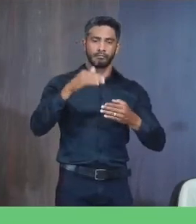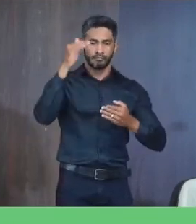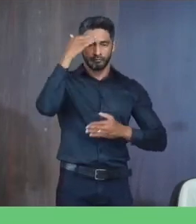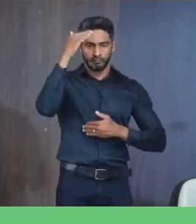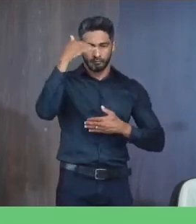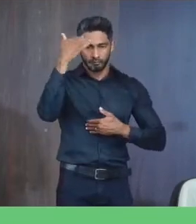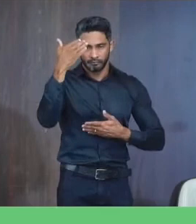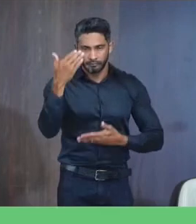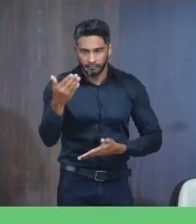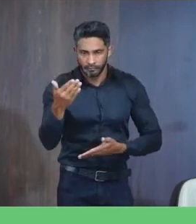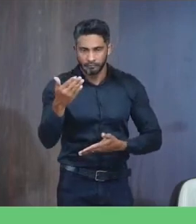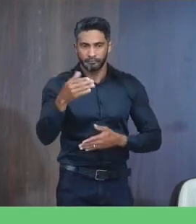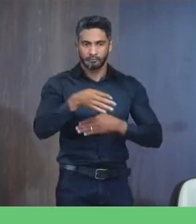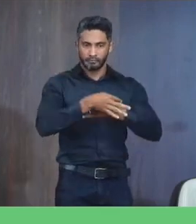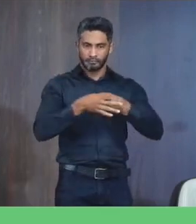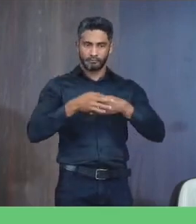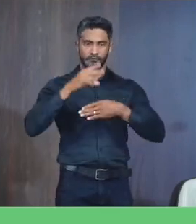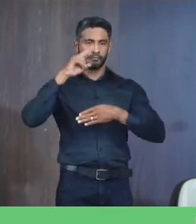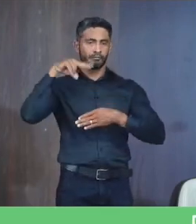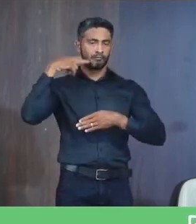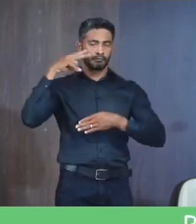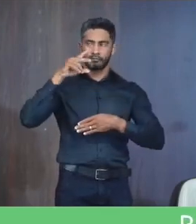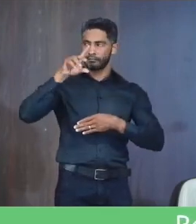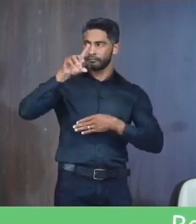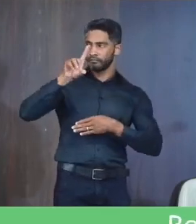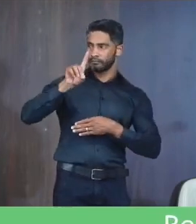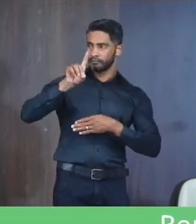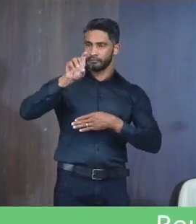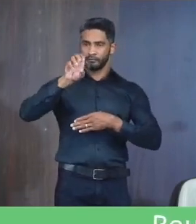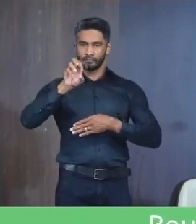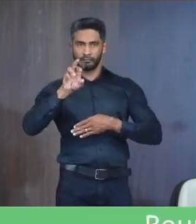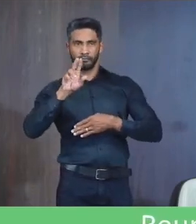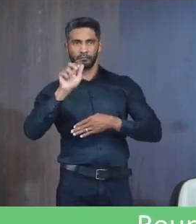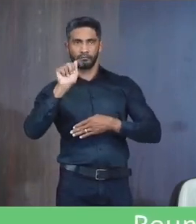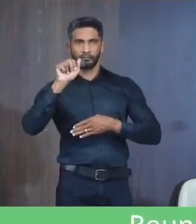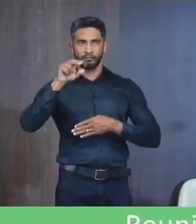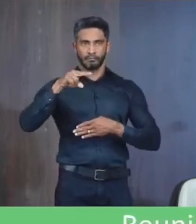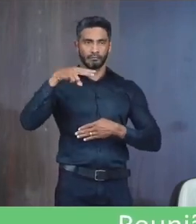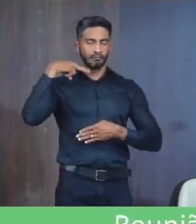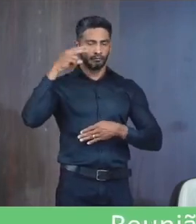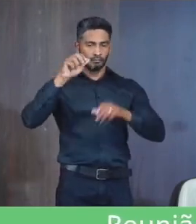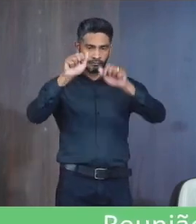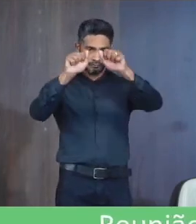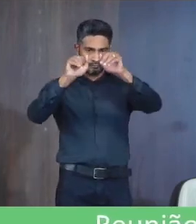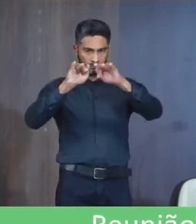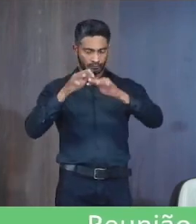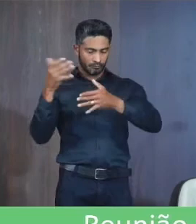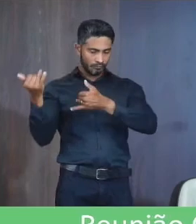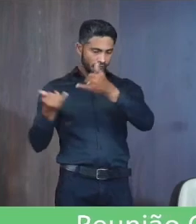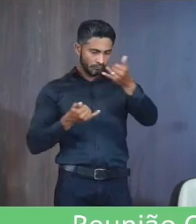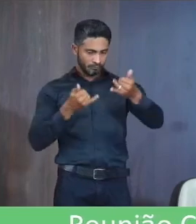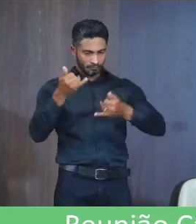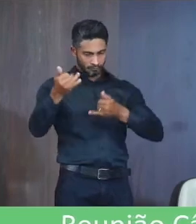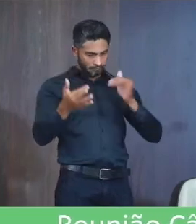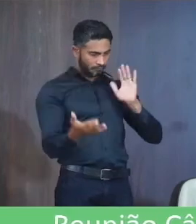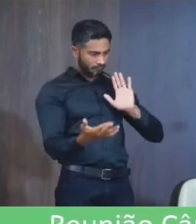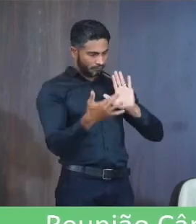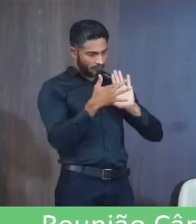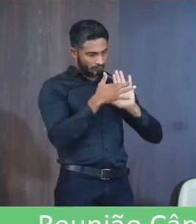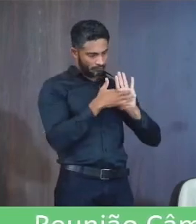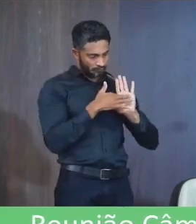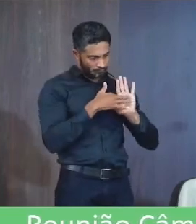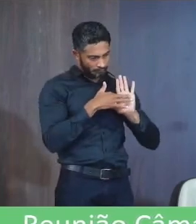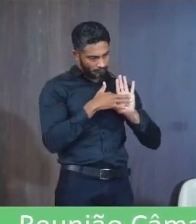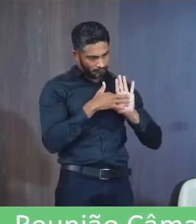congratulação Autoria O vereador Derlano Miranda Dos Ex Excelentíssimo Senhor presidente Vereador que subscreve Requer que após Trimitação regimental